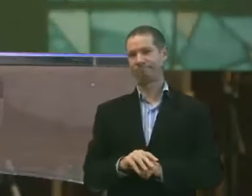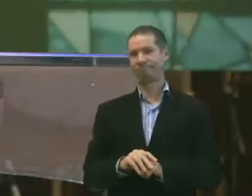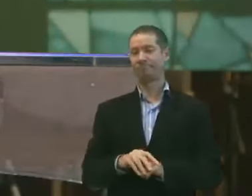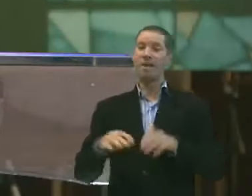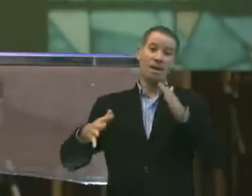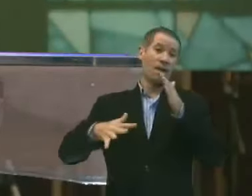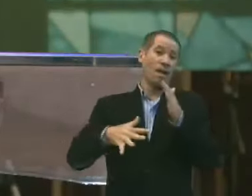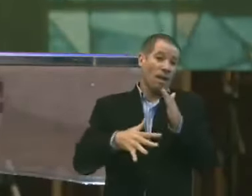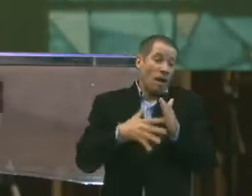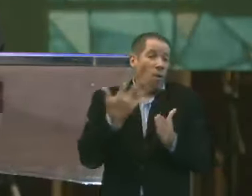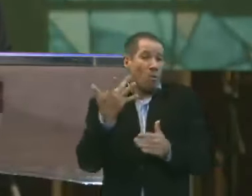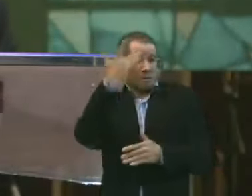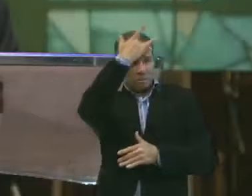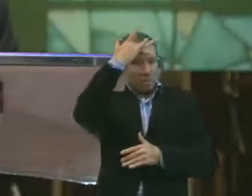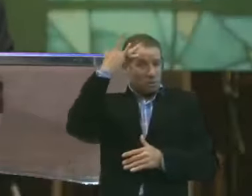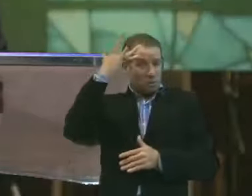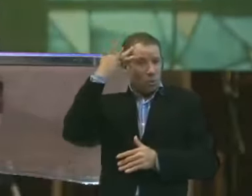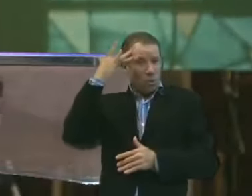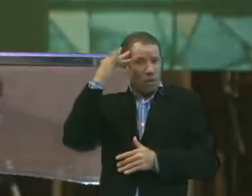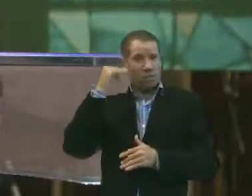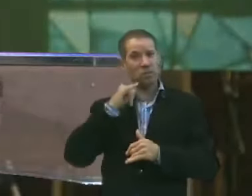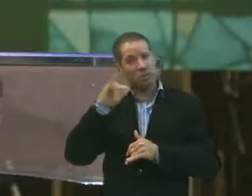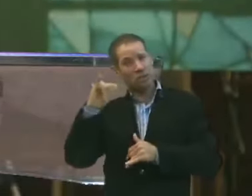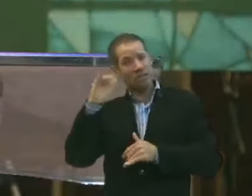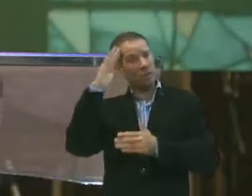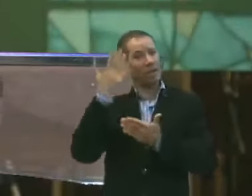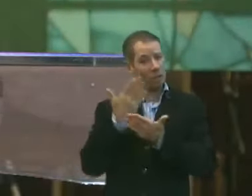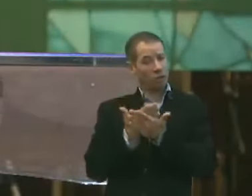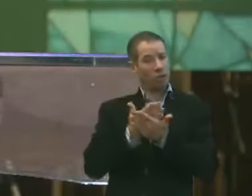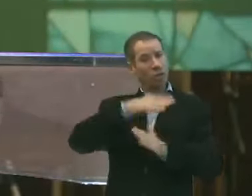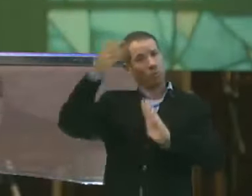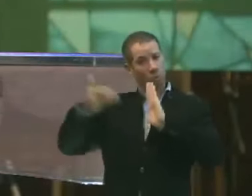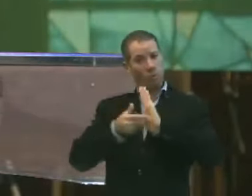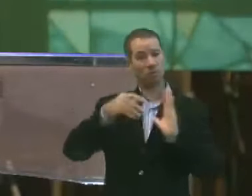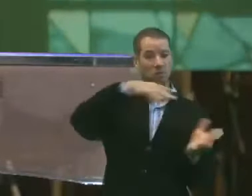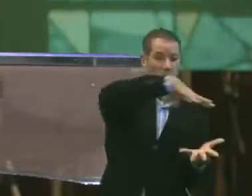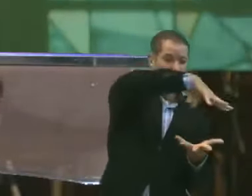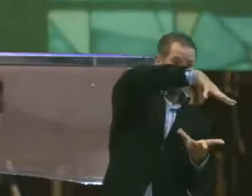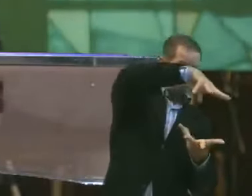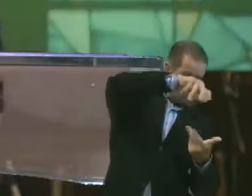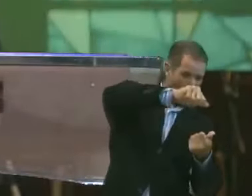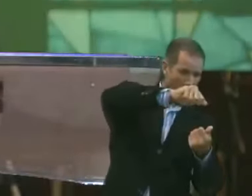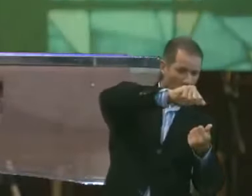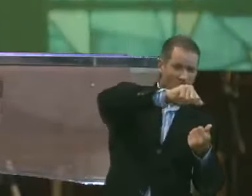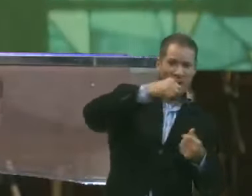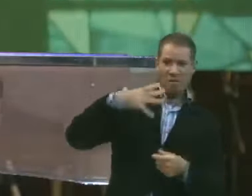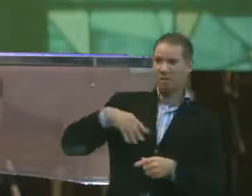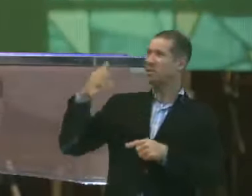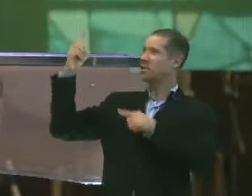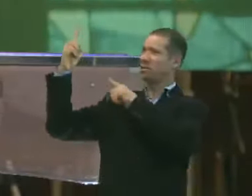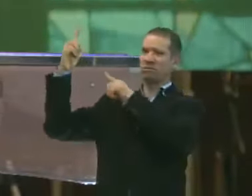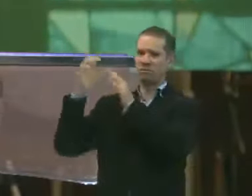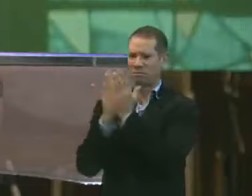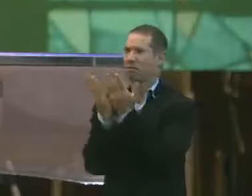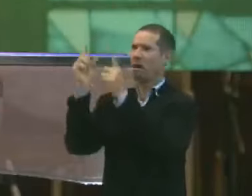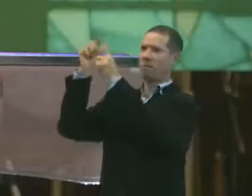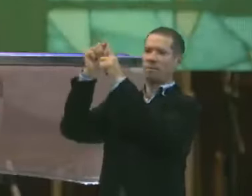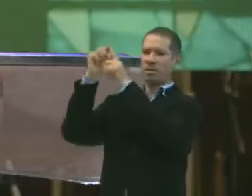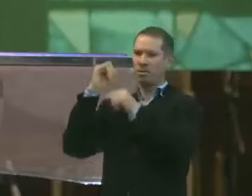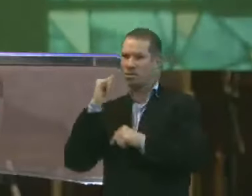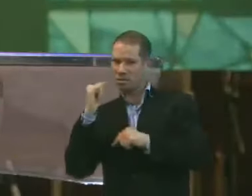Algumas pessoas dizem. acreditam. Que todas as pessoas no mundo. São filhos de Deus. Não é isso que a Bíblia diz.